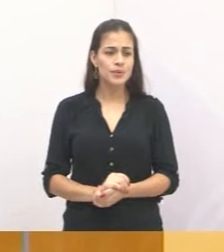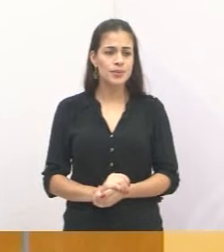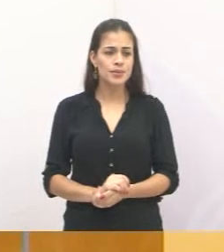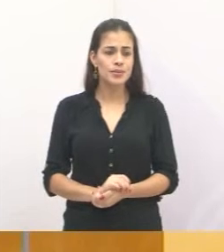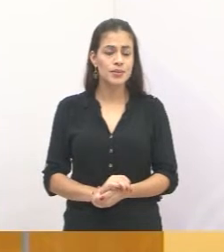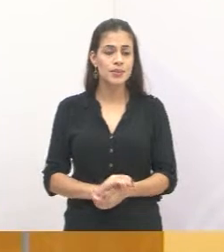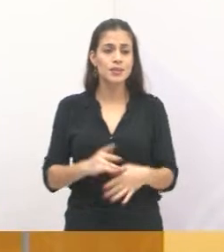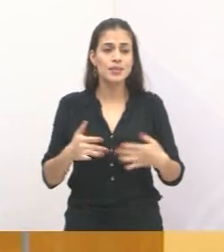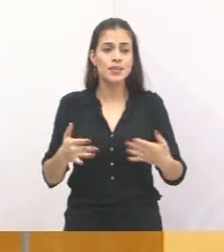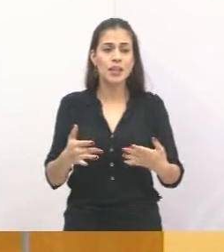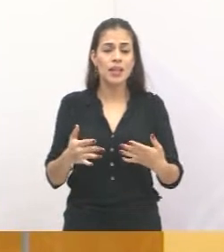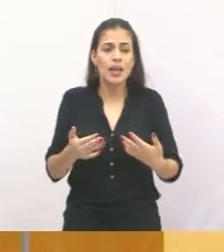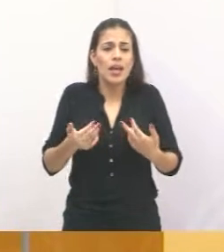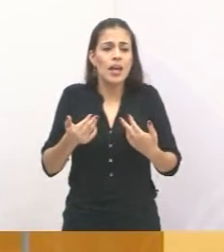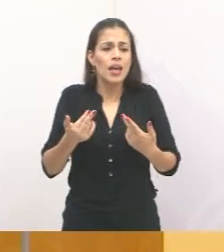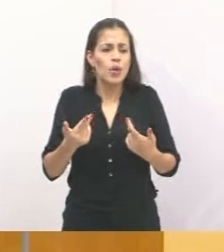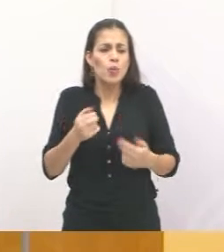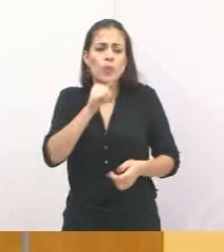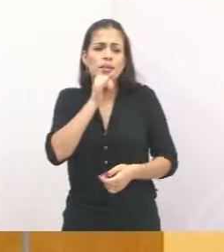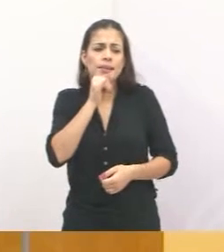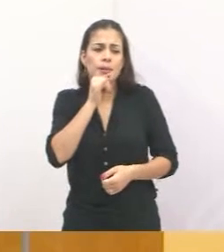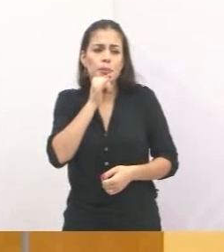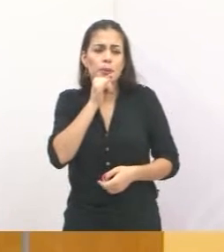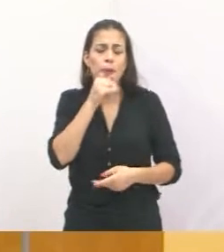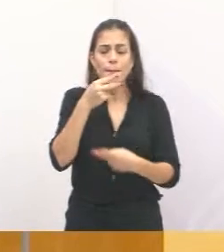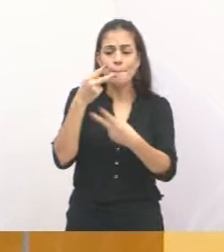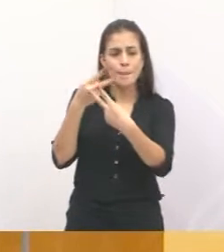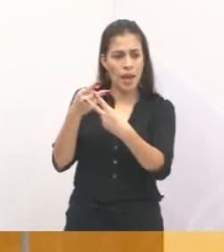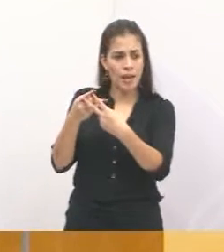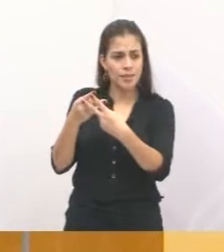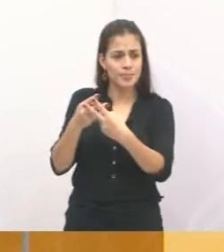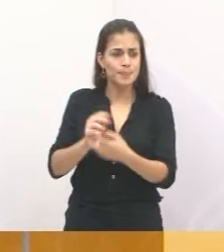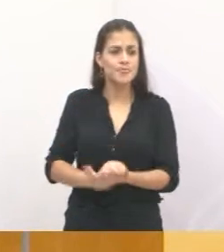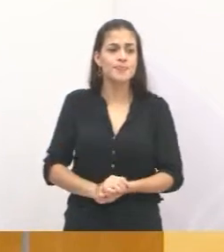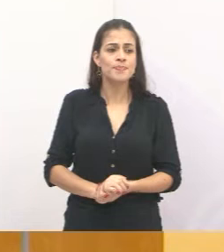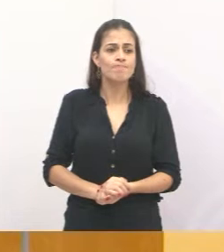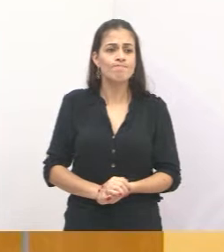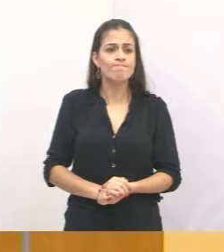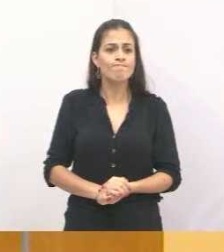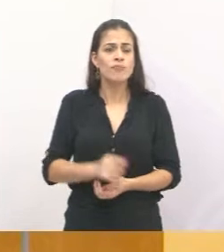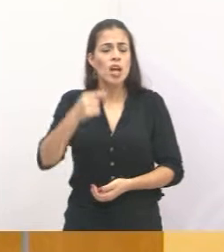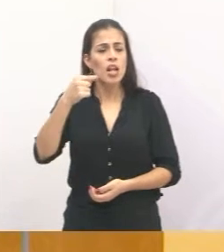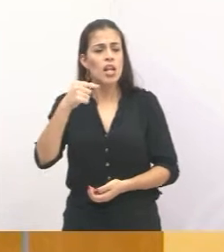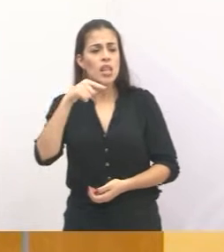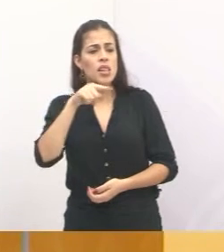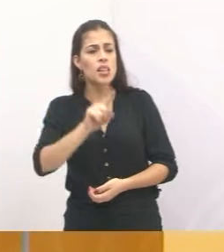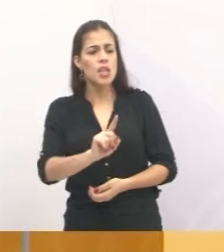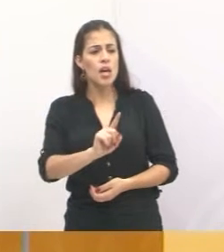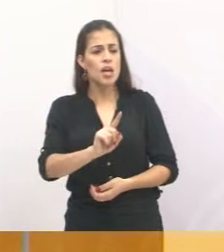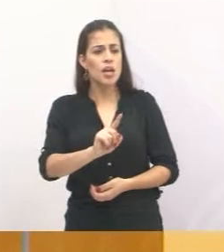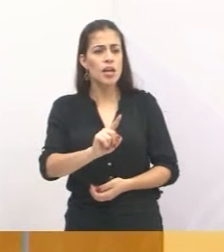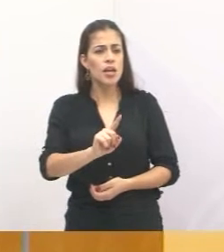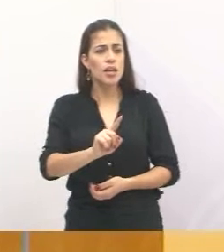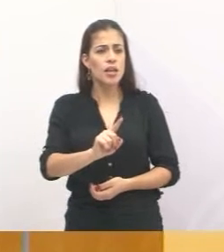a pessoa está presa numa penitenciária. Aí ela sai da cadeia,